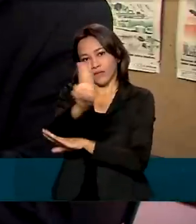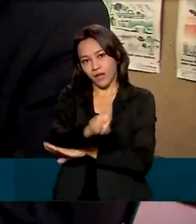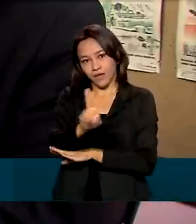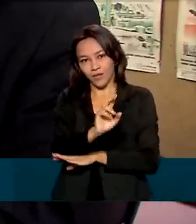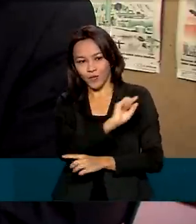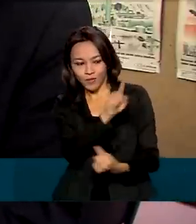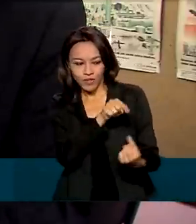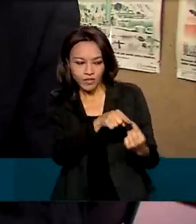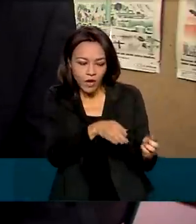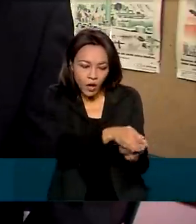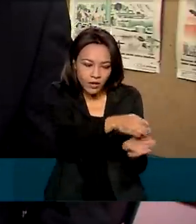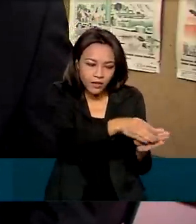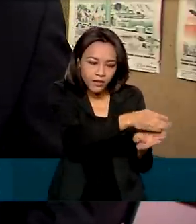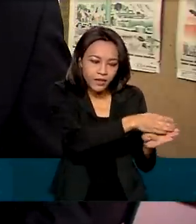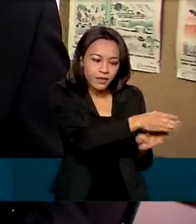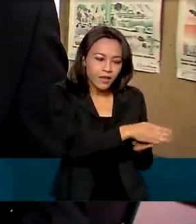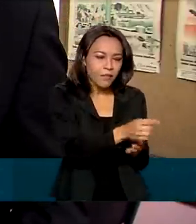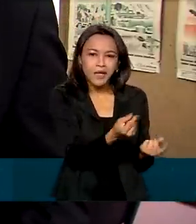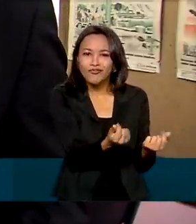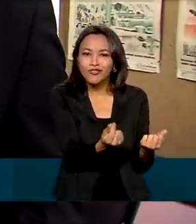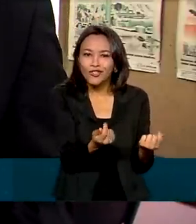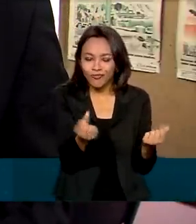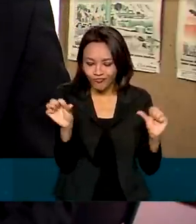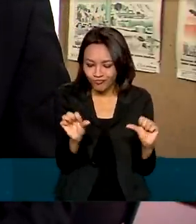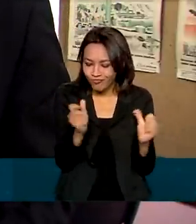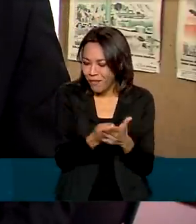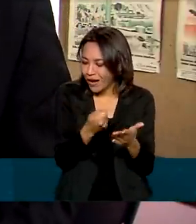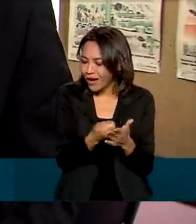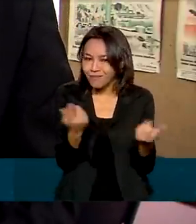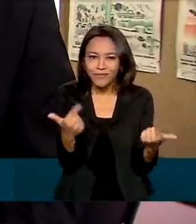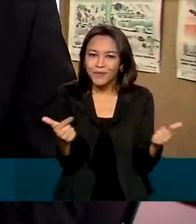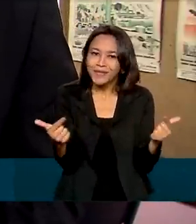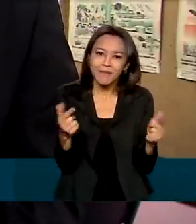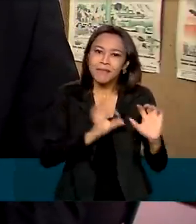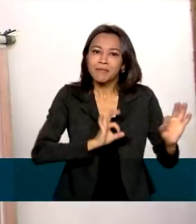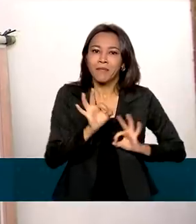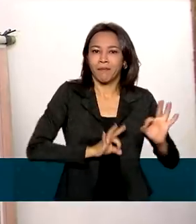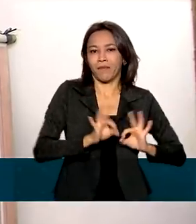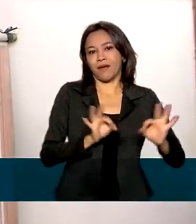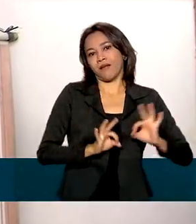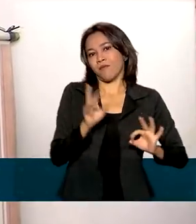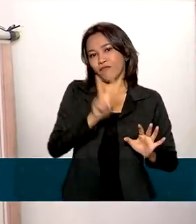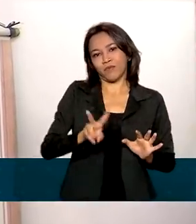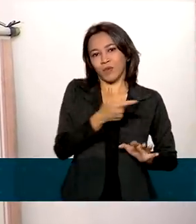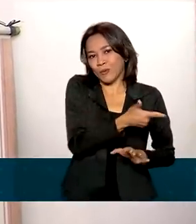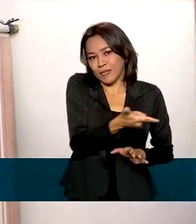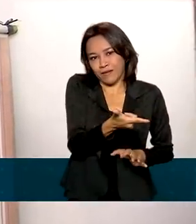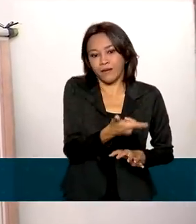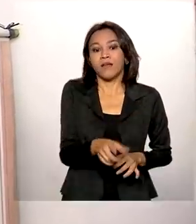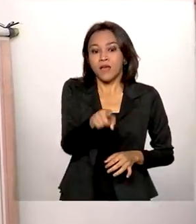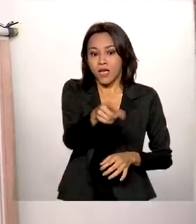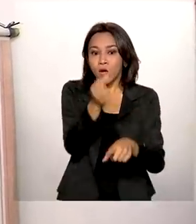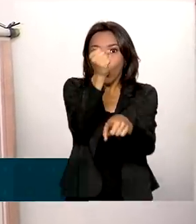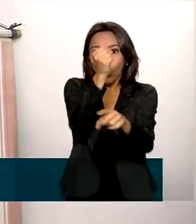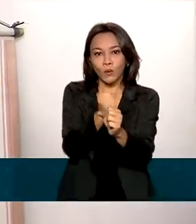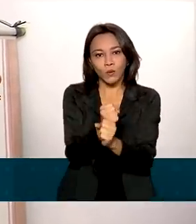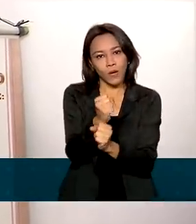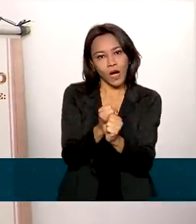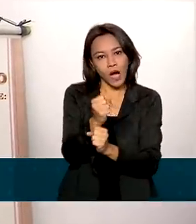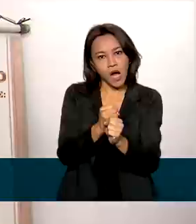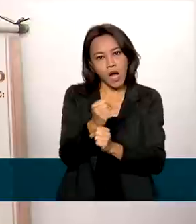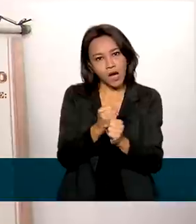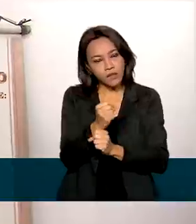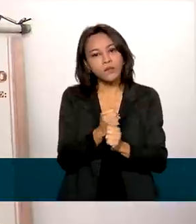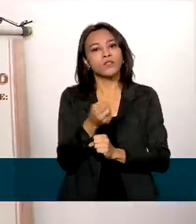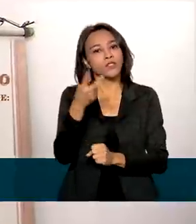deseja estudar, mas não tem condições de pagar para fazer um curso preparatório. Há oito anos, Fábio dá aula de história no pré-vestibular